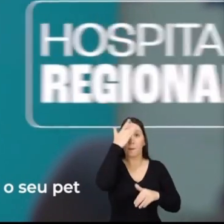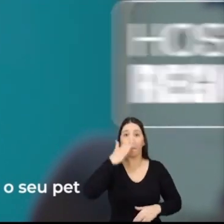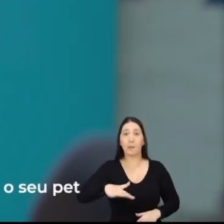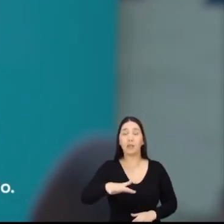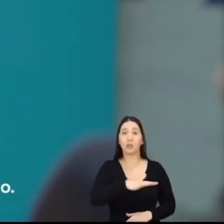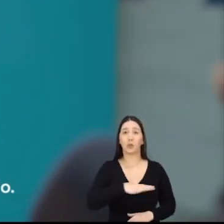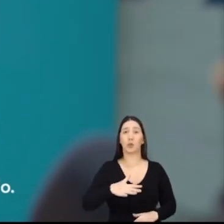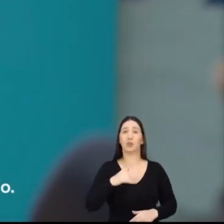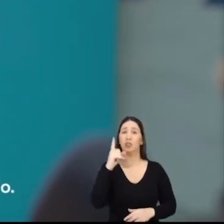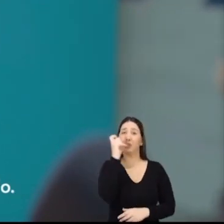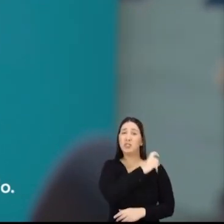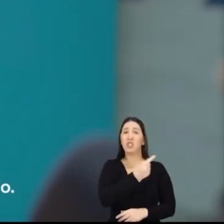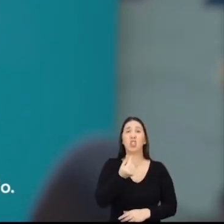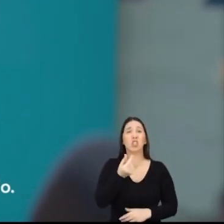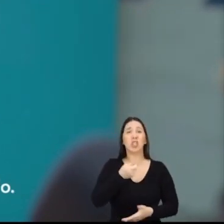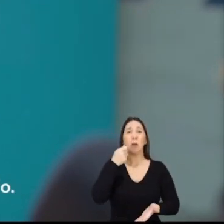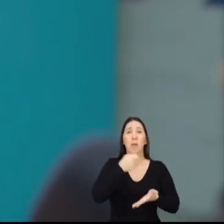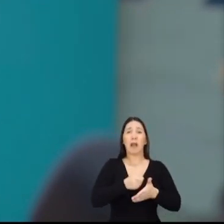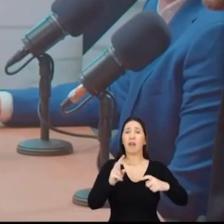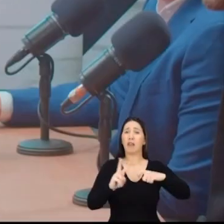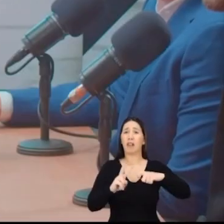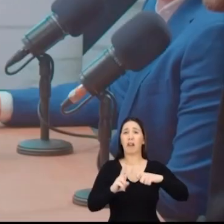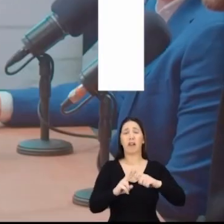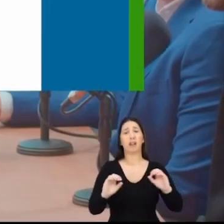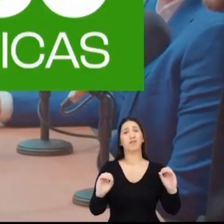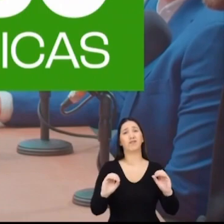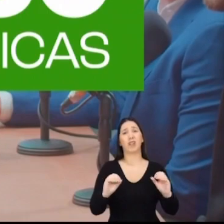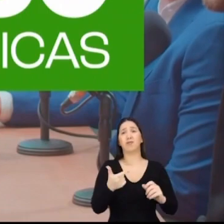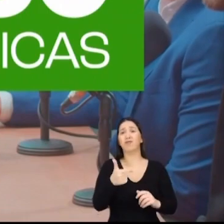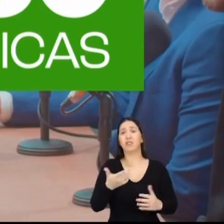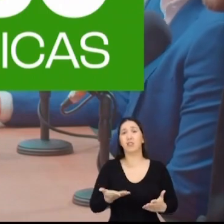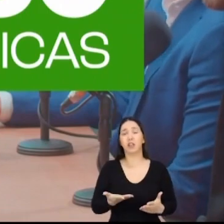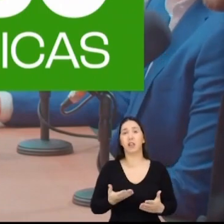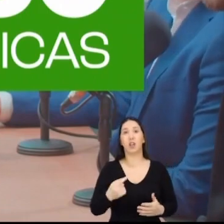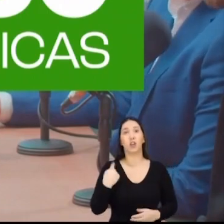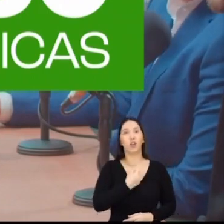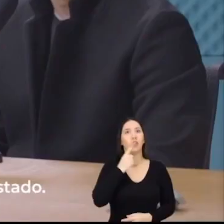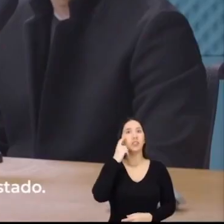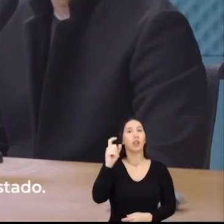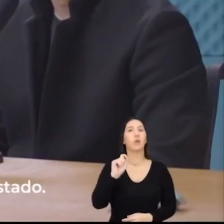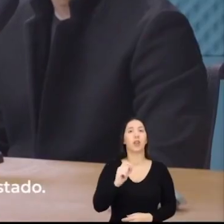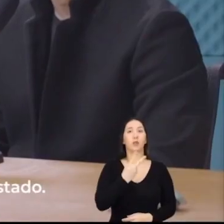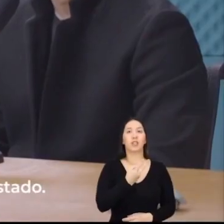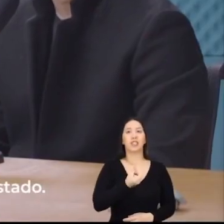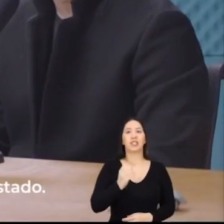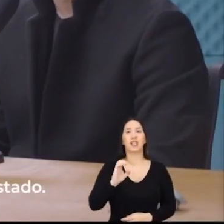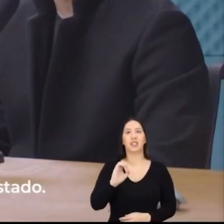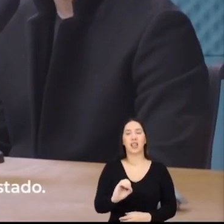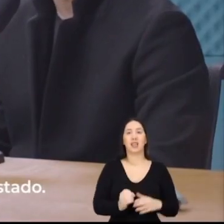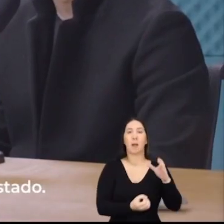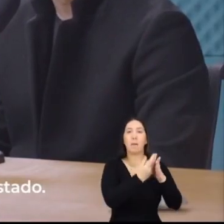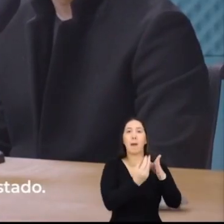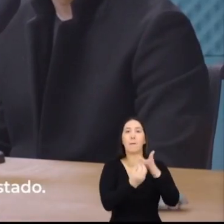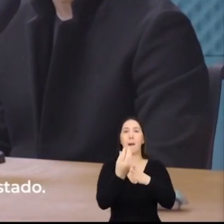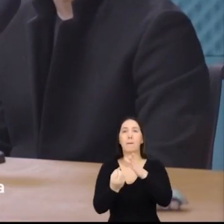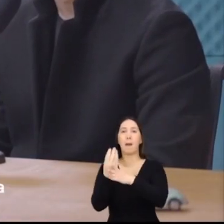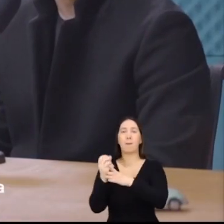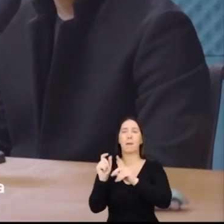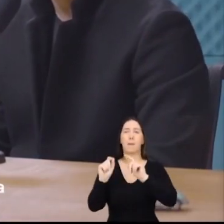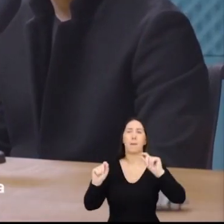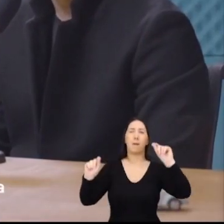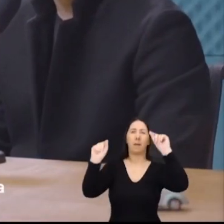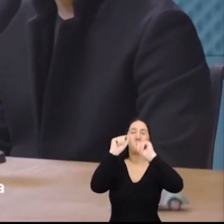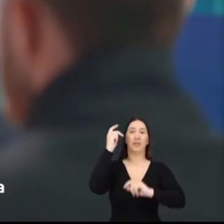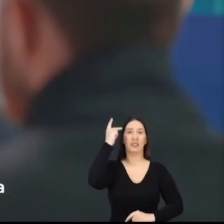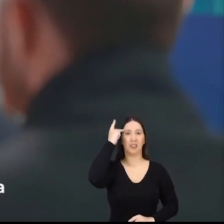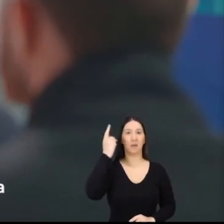que tem o seu pet, que não tem dinheiro para pagar um veterinário. A ideia do governo é fazer R$ 260, para que a gente consiga espalhar isso pelo estado. Você